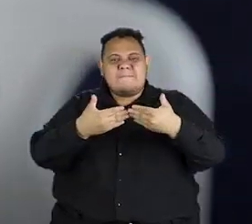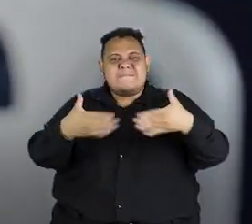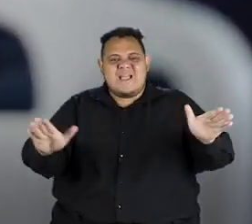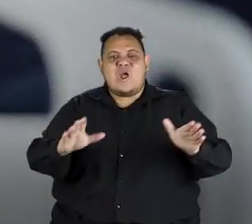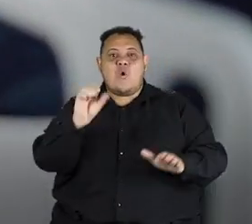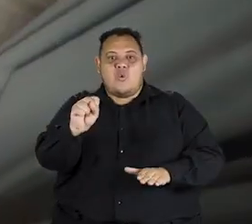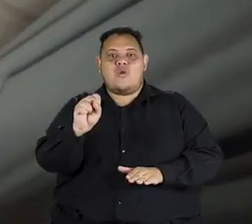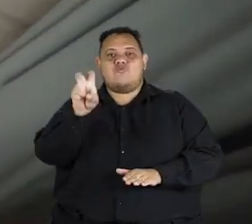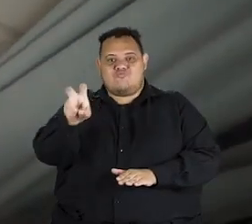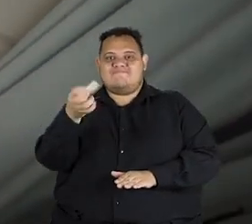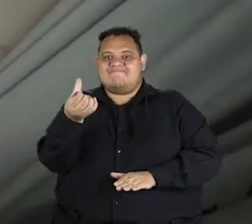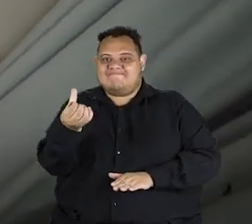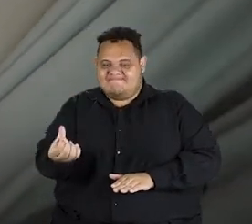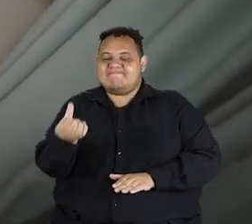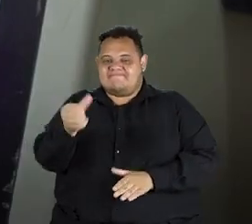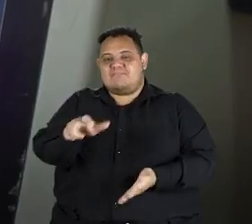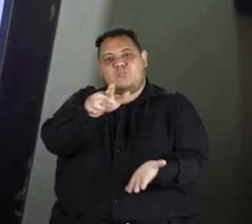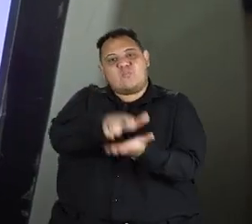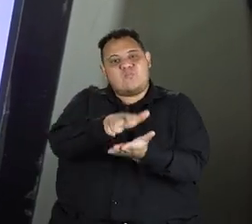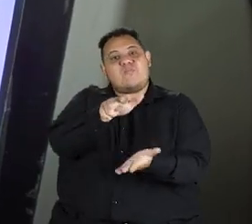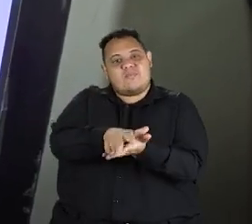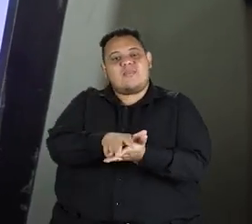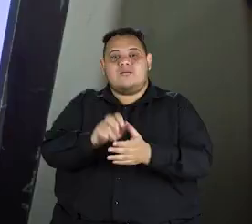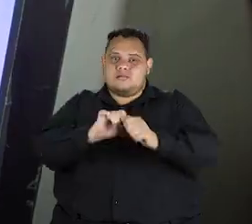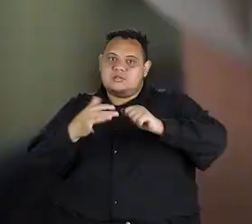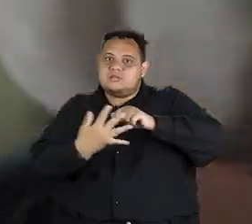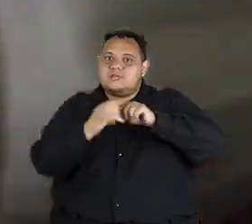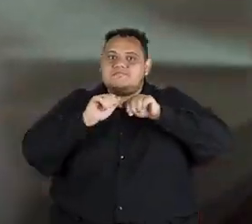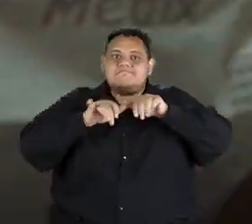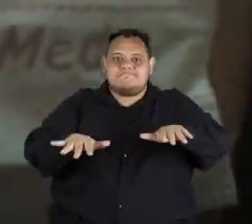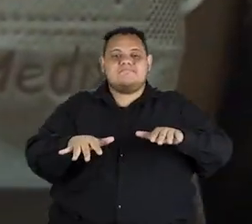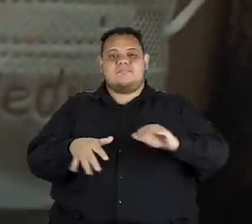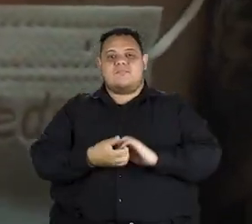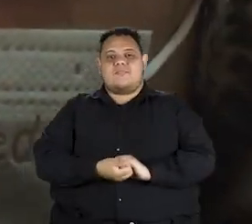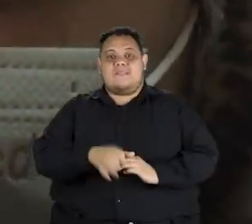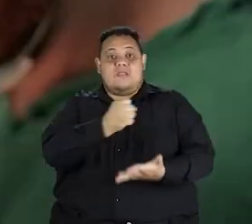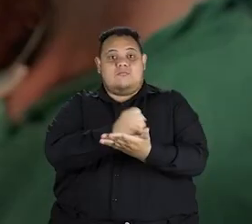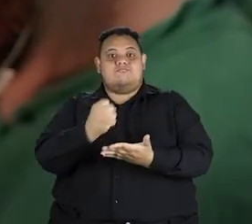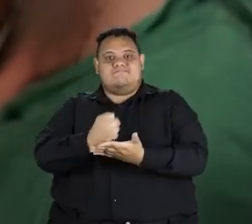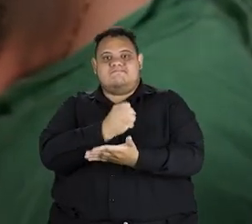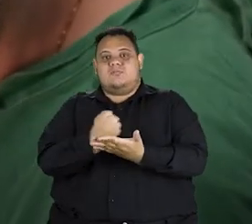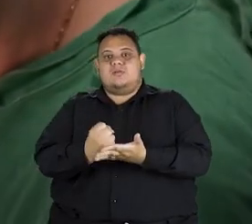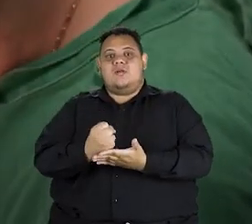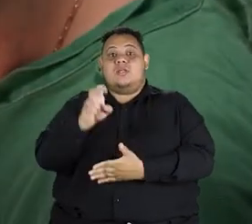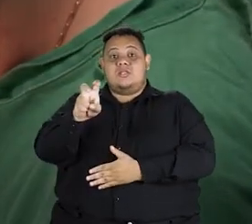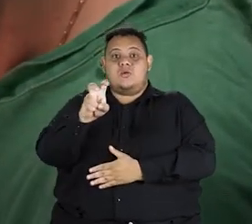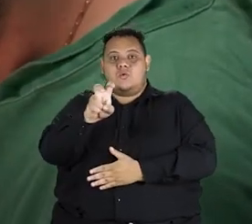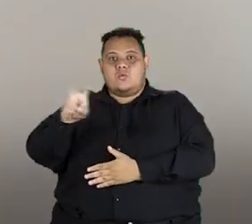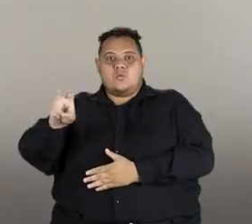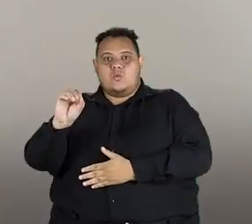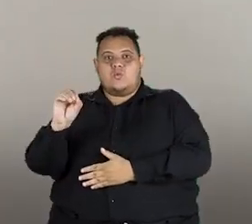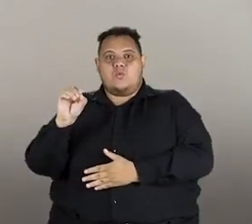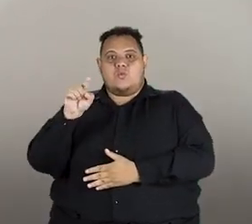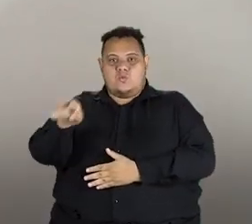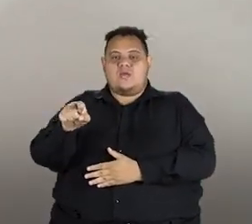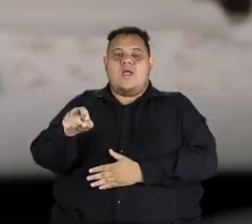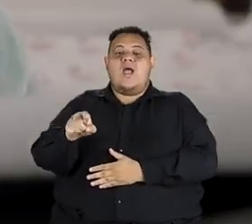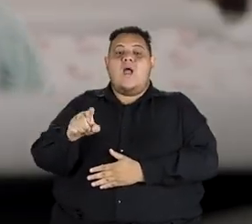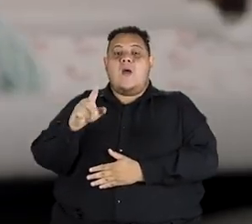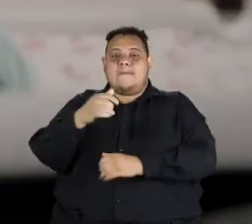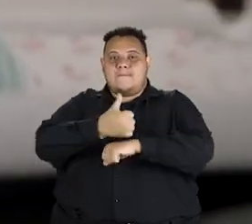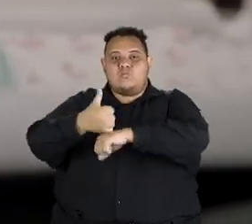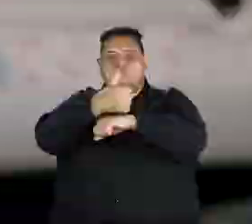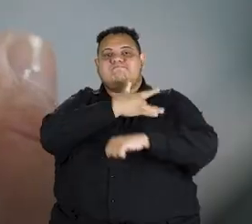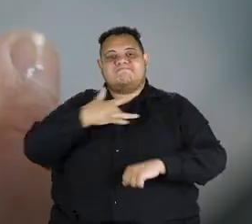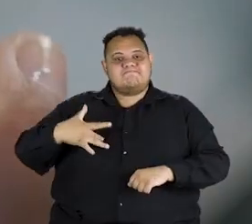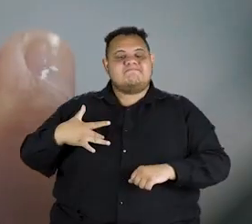856 leitos COVID. Contratamos 5.500 profissionais de